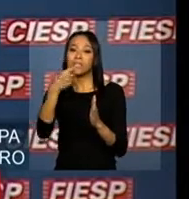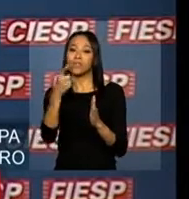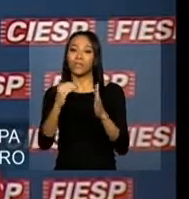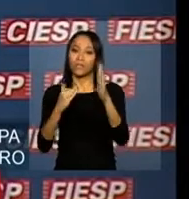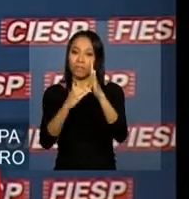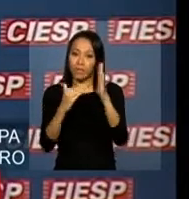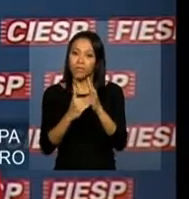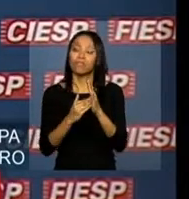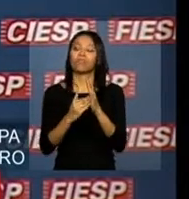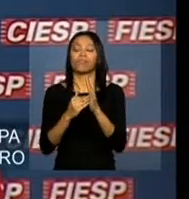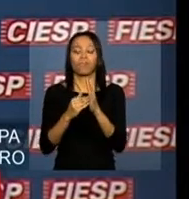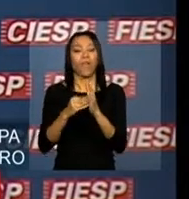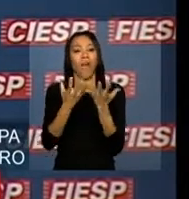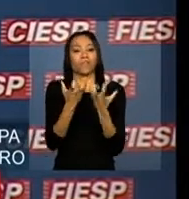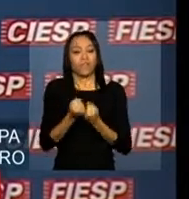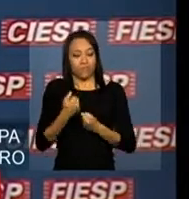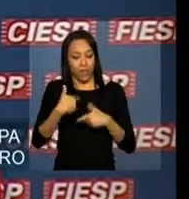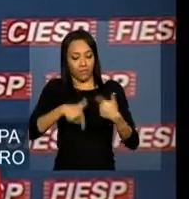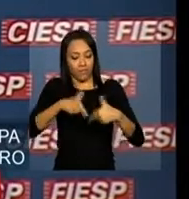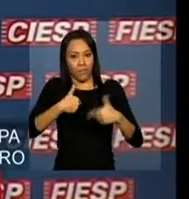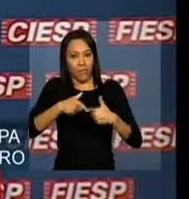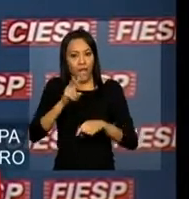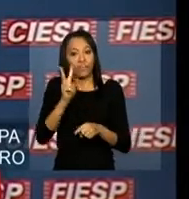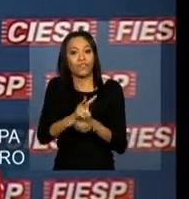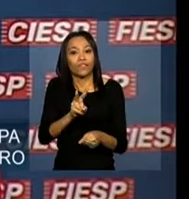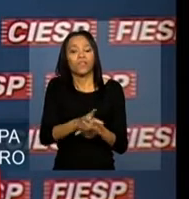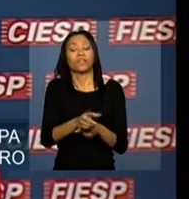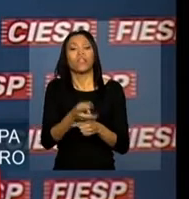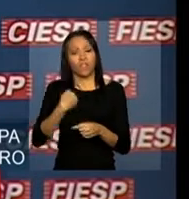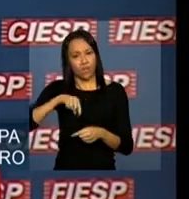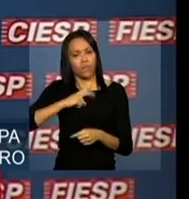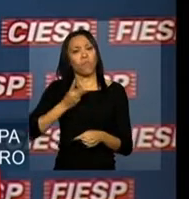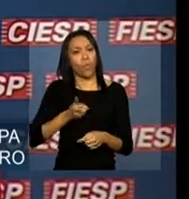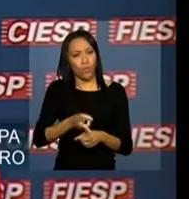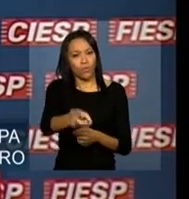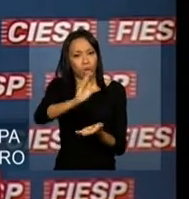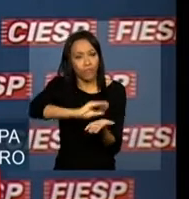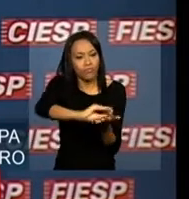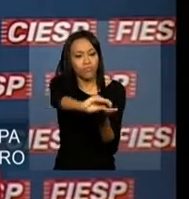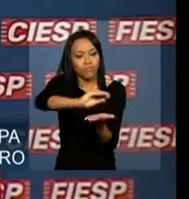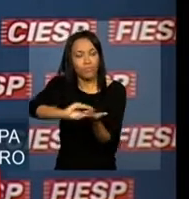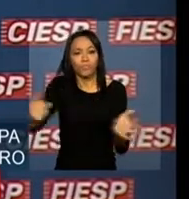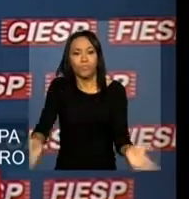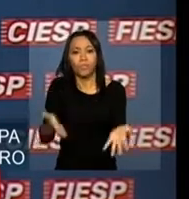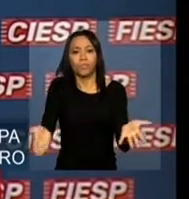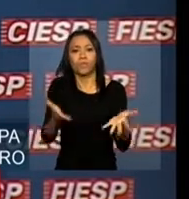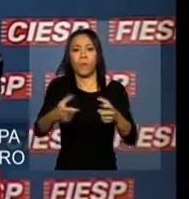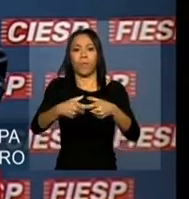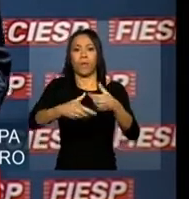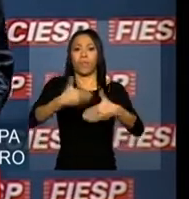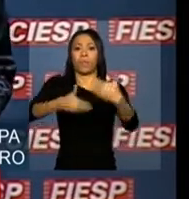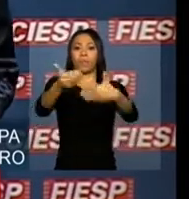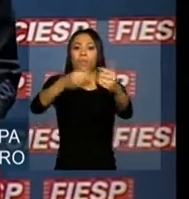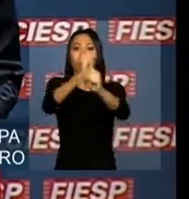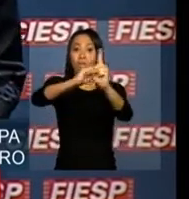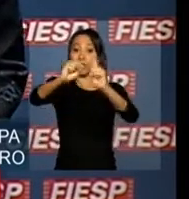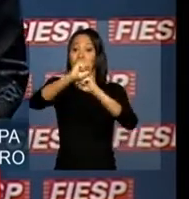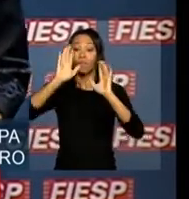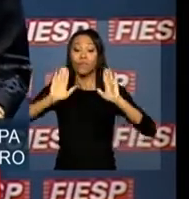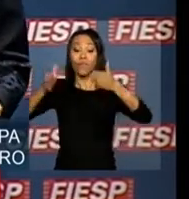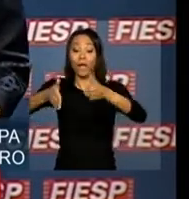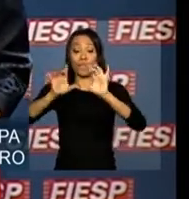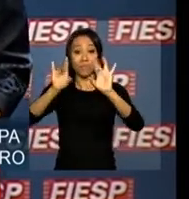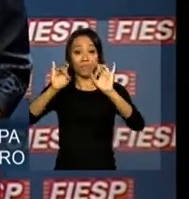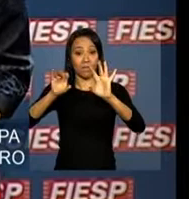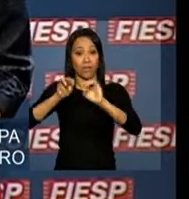muito e vamos investir ainda mais no desenvolvimento de nossa sociedade, em especial da educação.